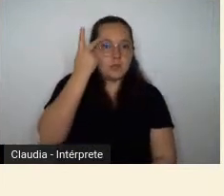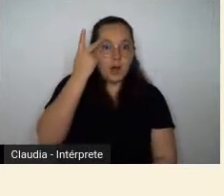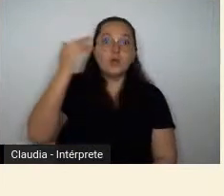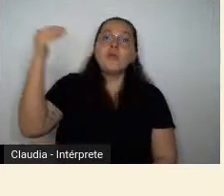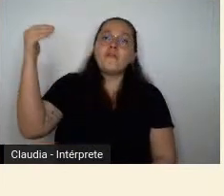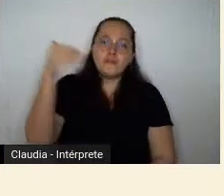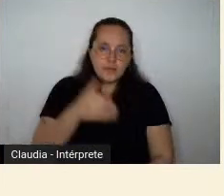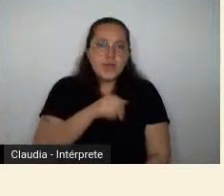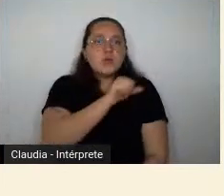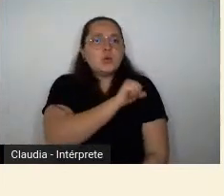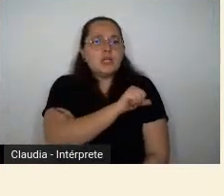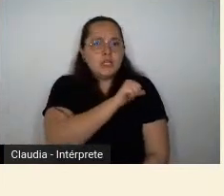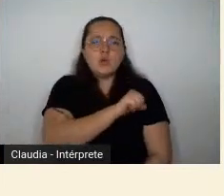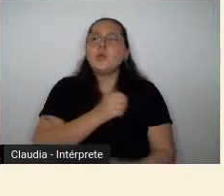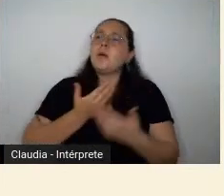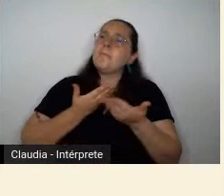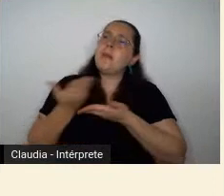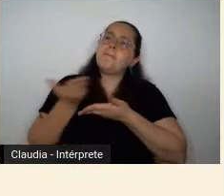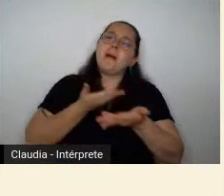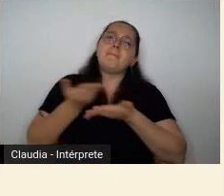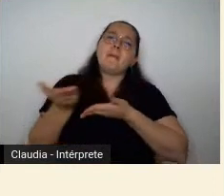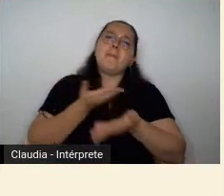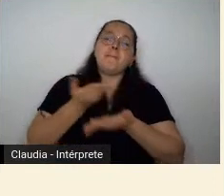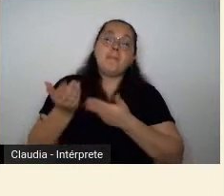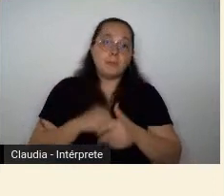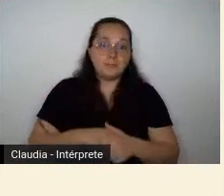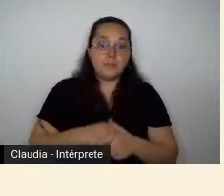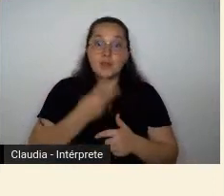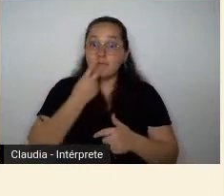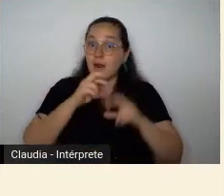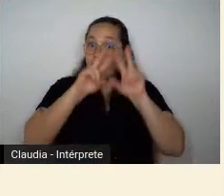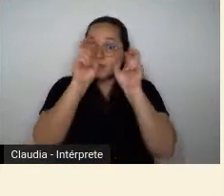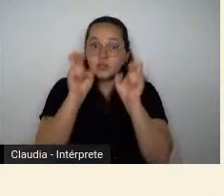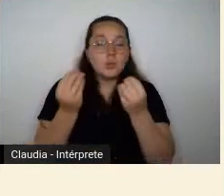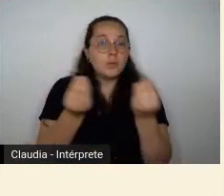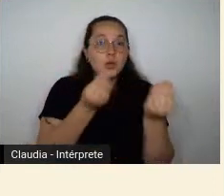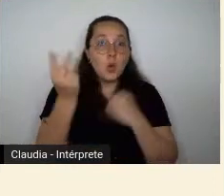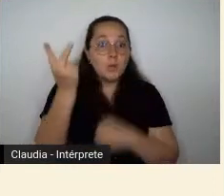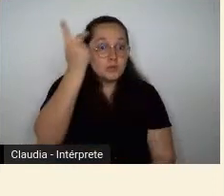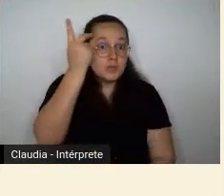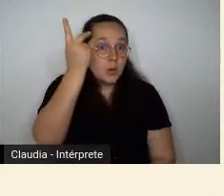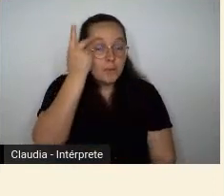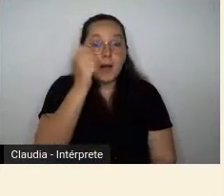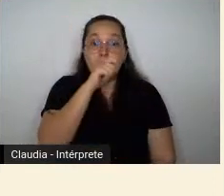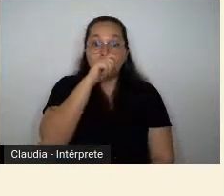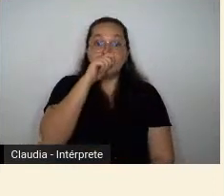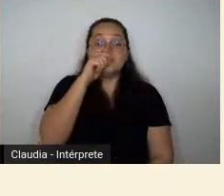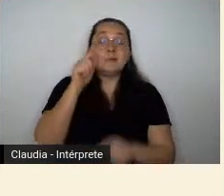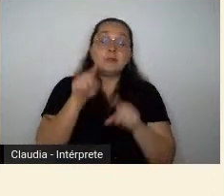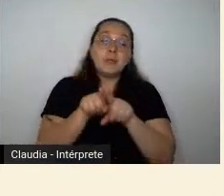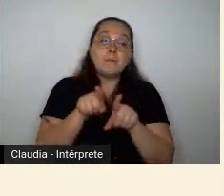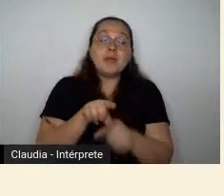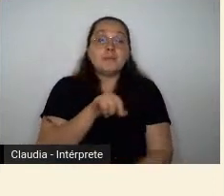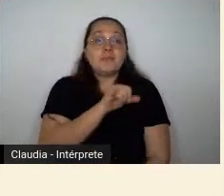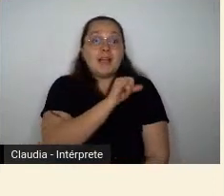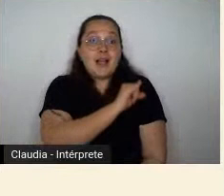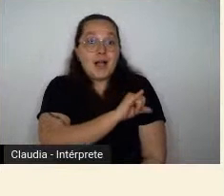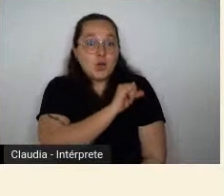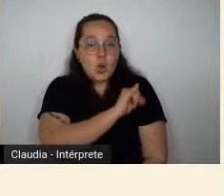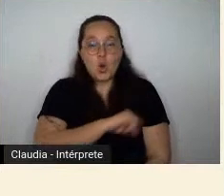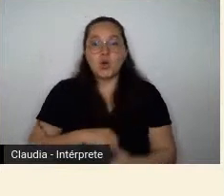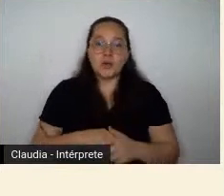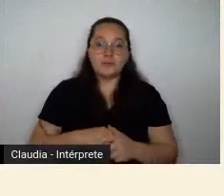para o Kirsten, detalhadas sobre o ambiente paulistano, artístico e o carioca, muito crítico, aliás, sobretudo, o ambiente